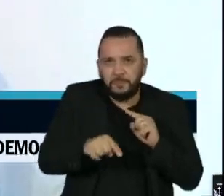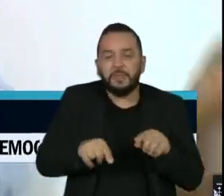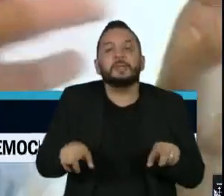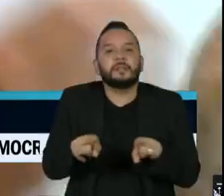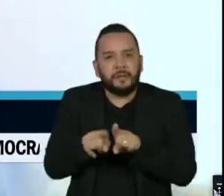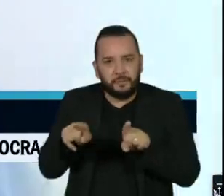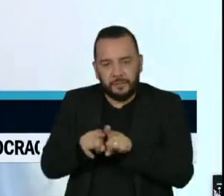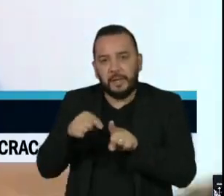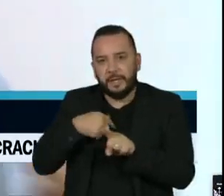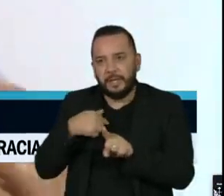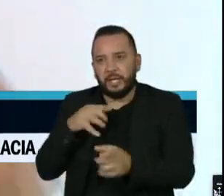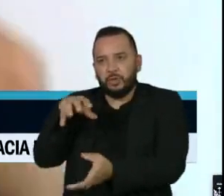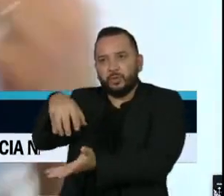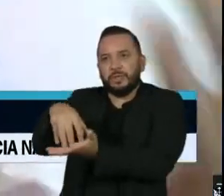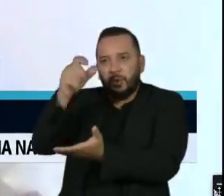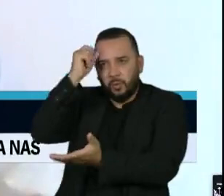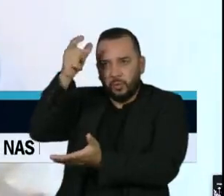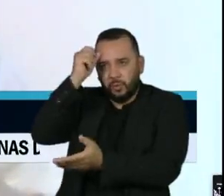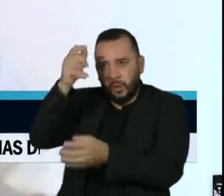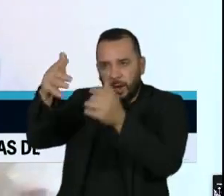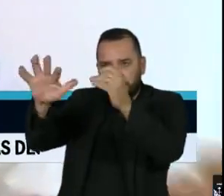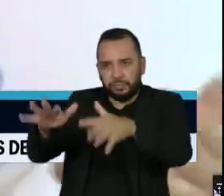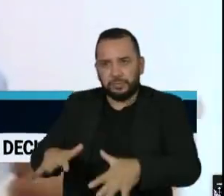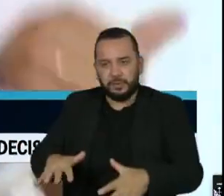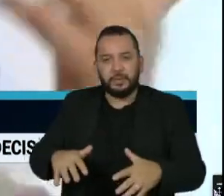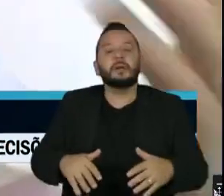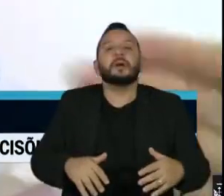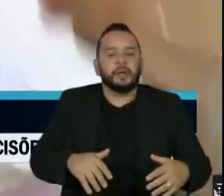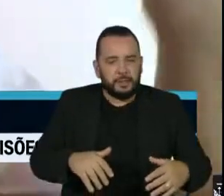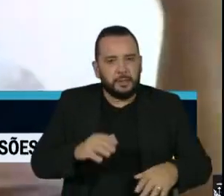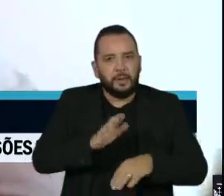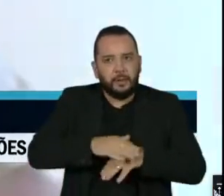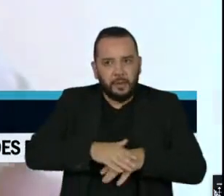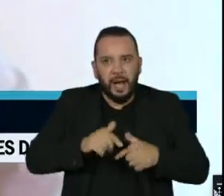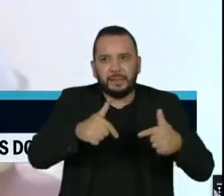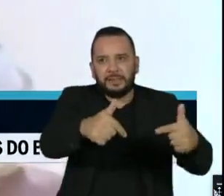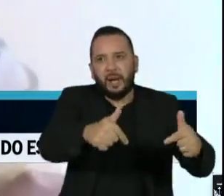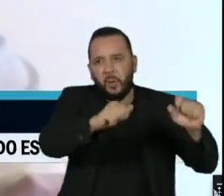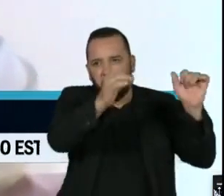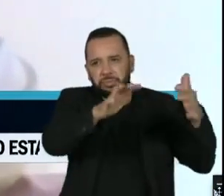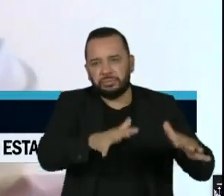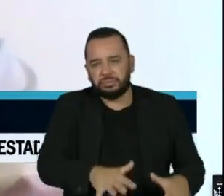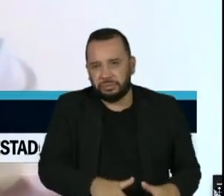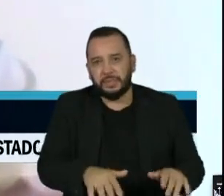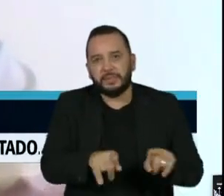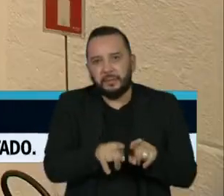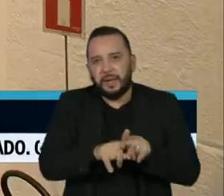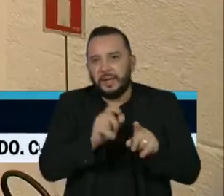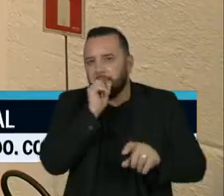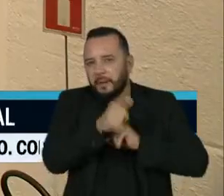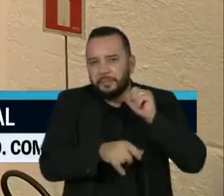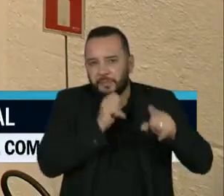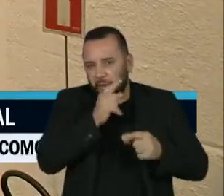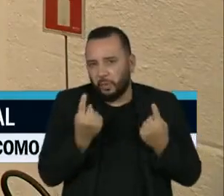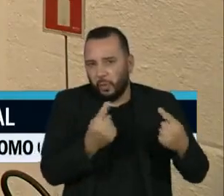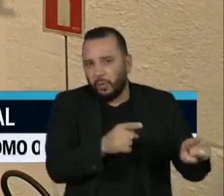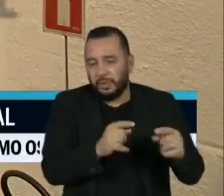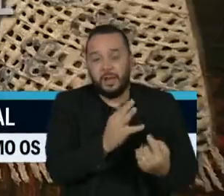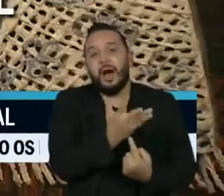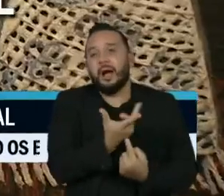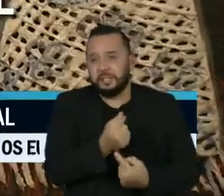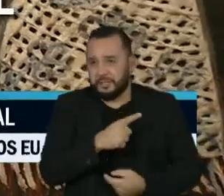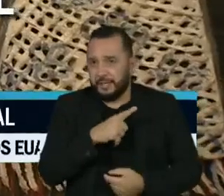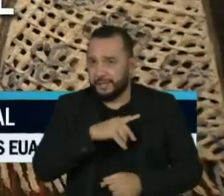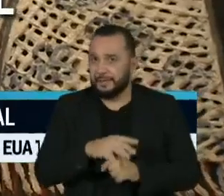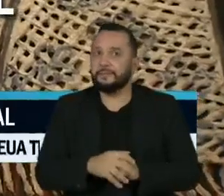das instituições culturais, das políticas e de ataque discursivo-narrativo contra o setor artístico. A maior parte das